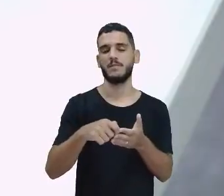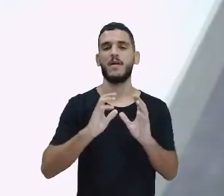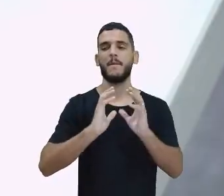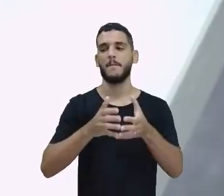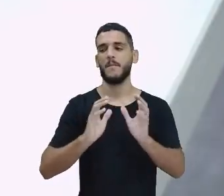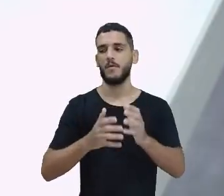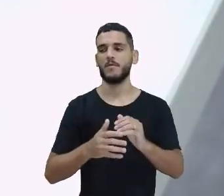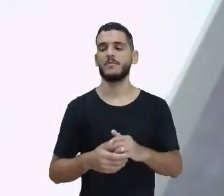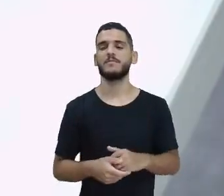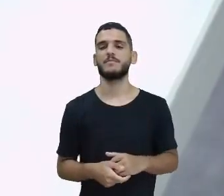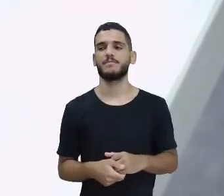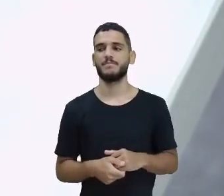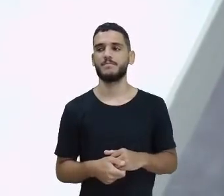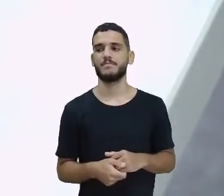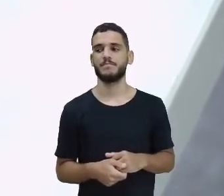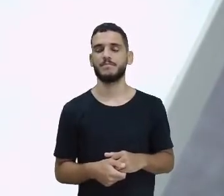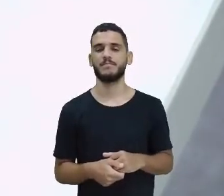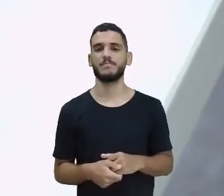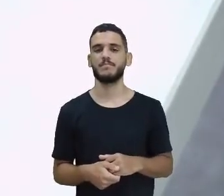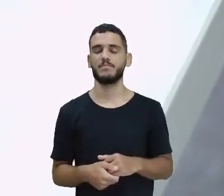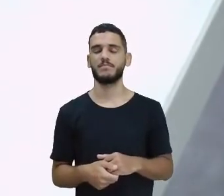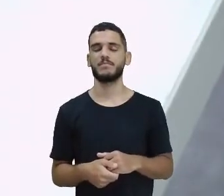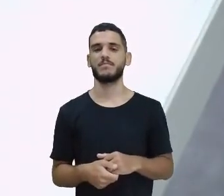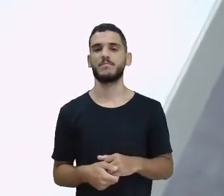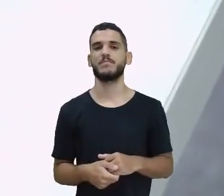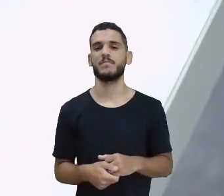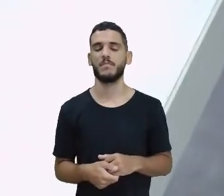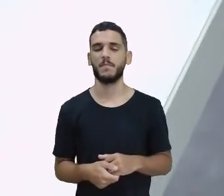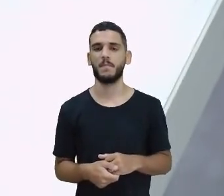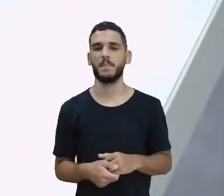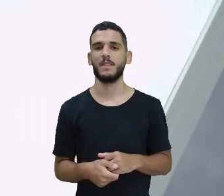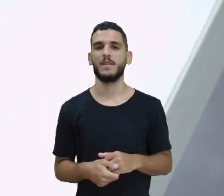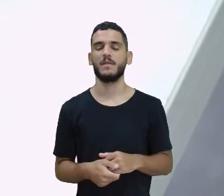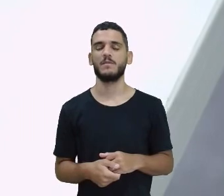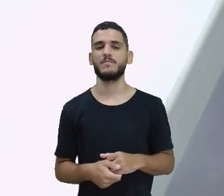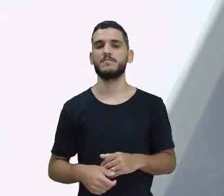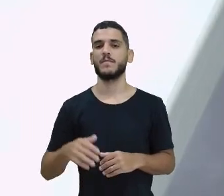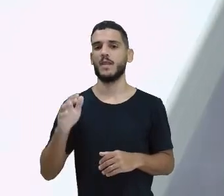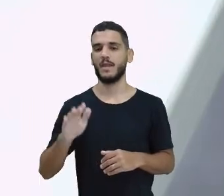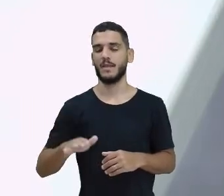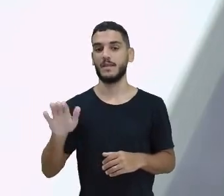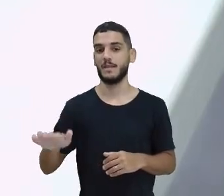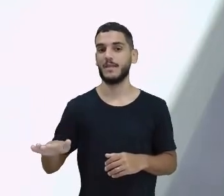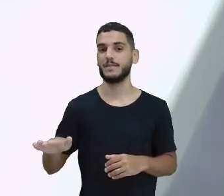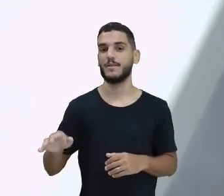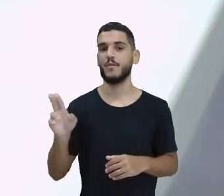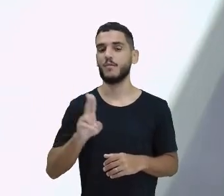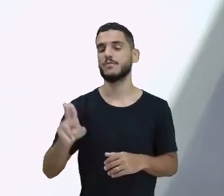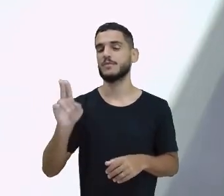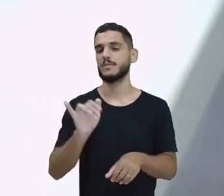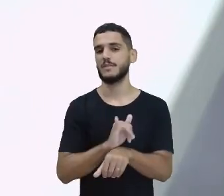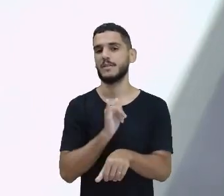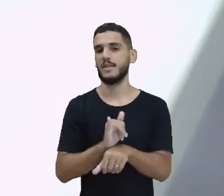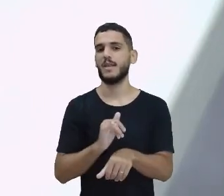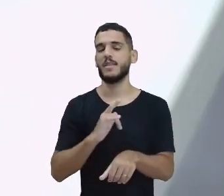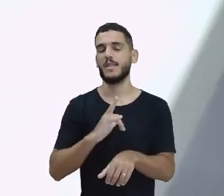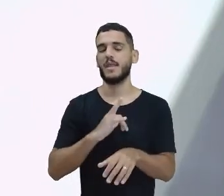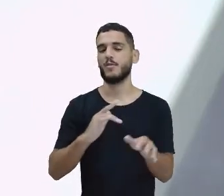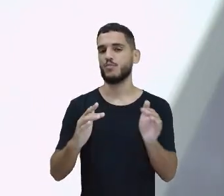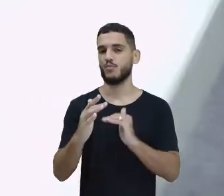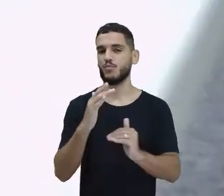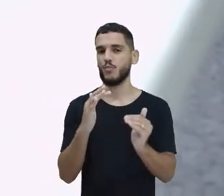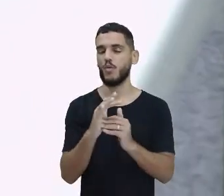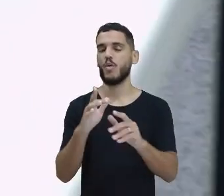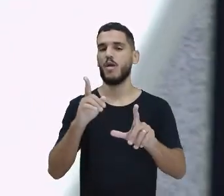que é que a criança faz? No lugar dela escrever colocar todas as letrinhas da